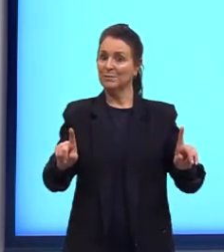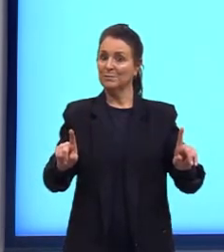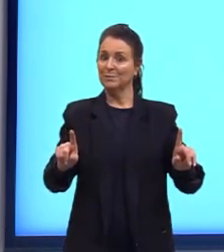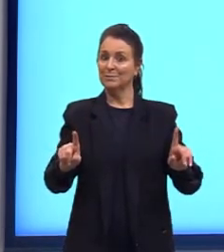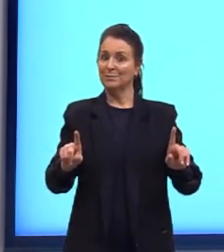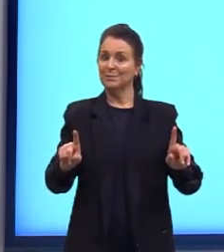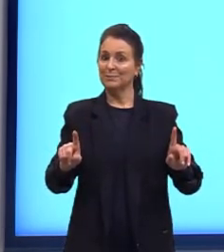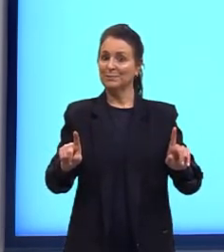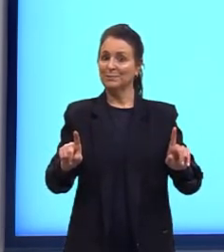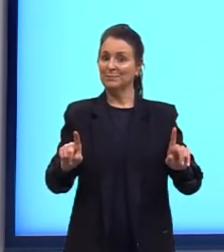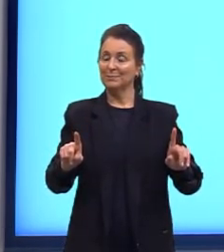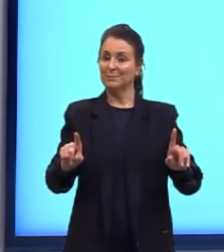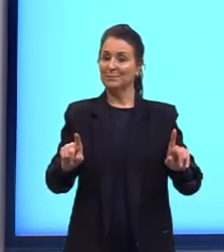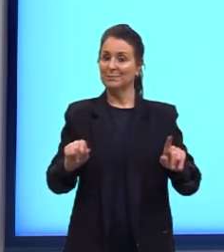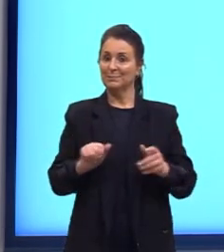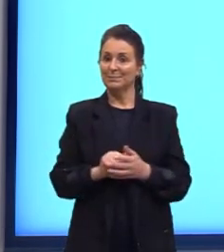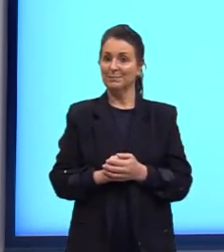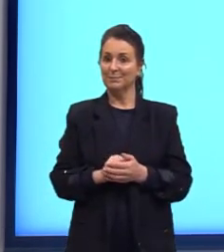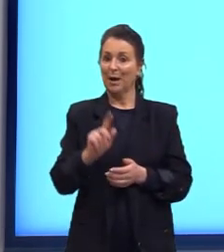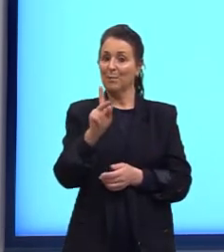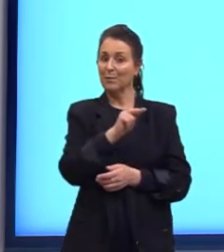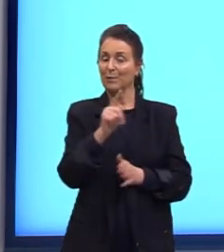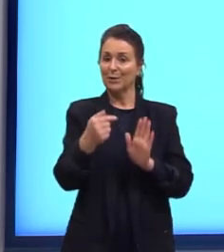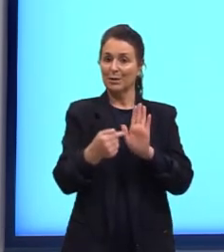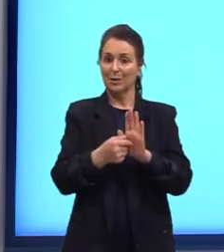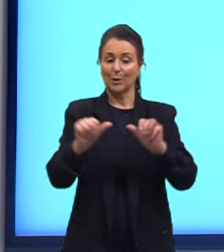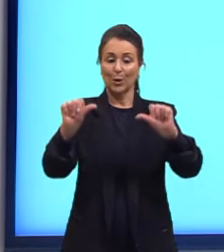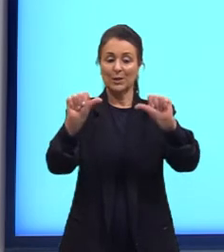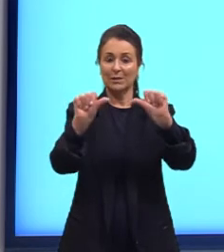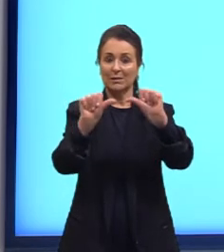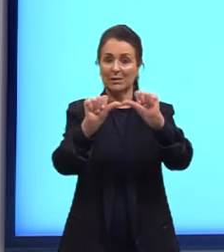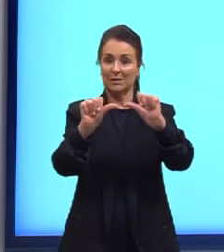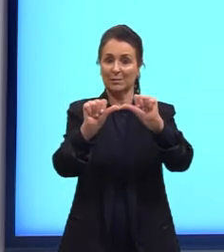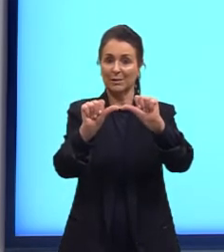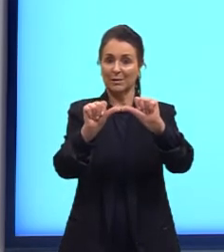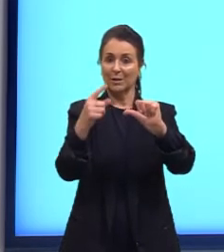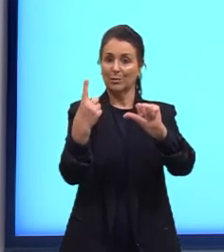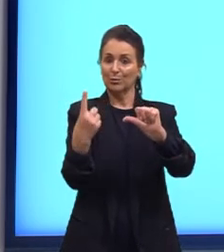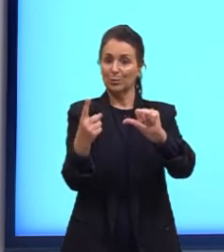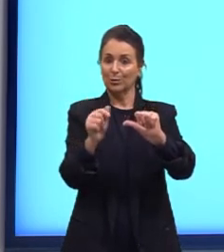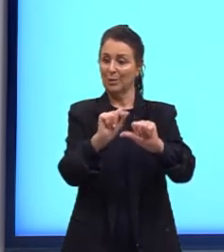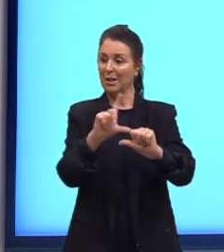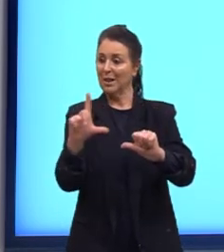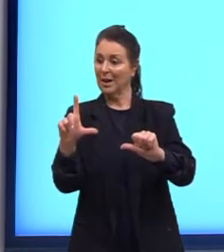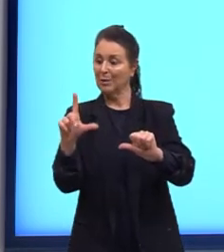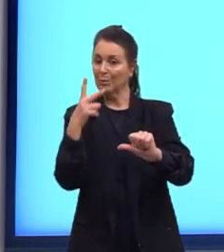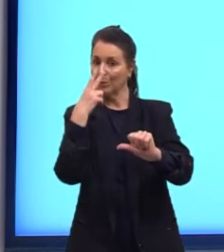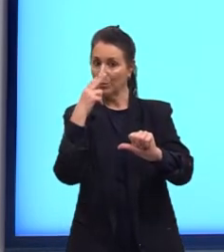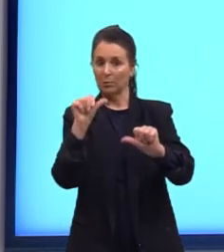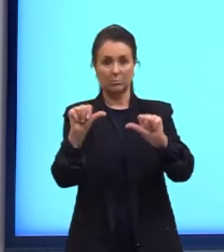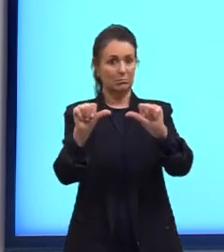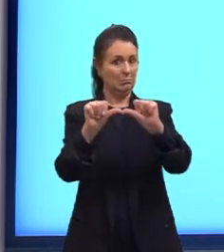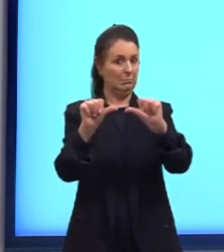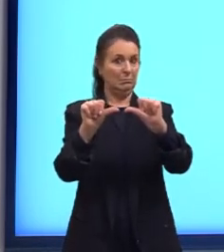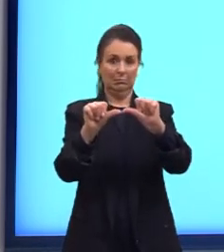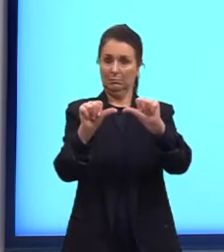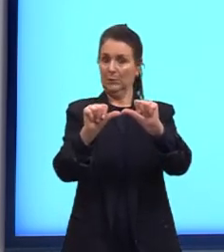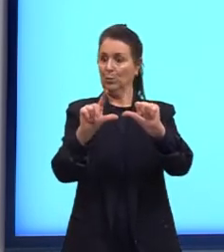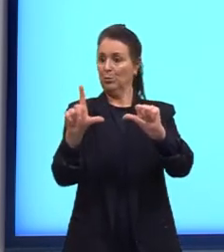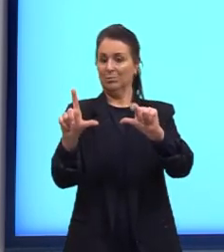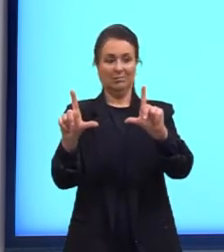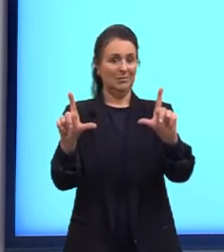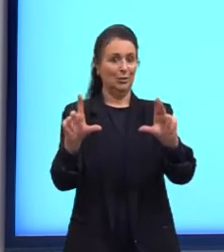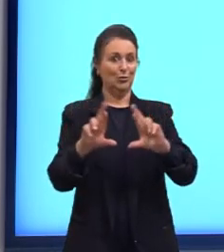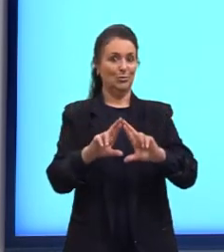Planos diferentes. Certo? Simetria, porque estão as duas no mesmo lado. A simetria, porque não estão os dois no mesmo plano.